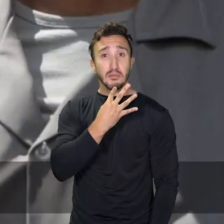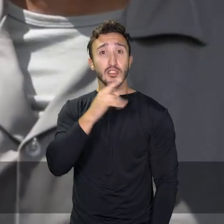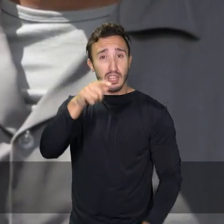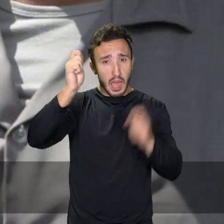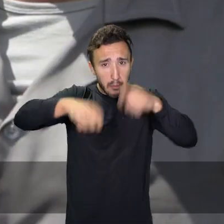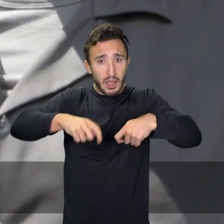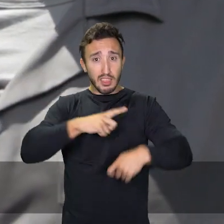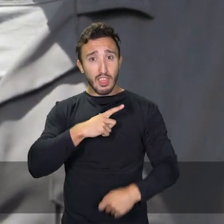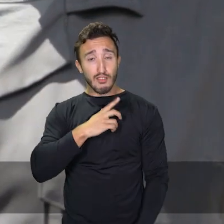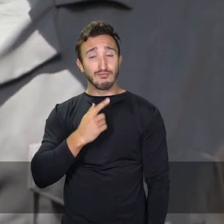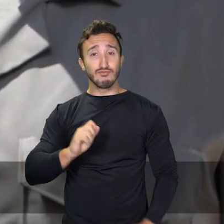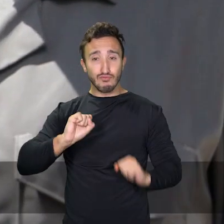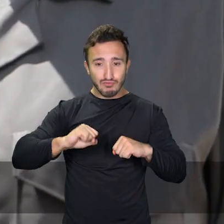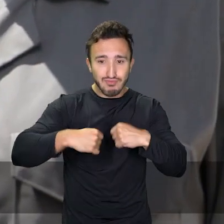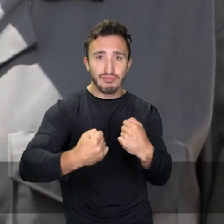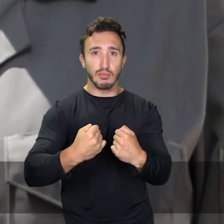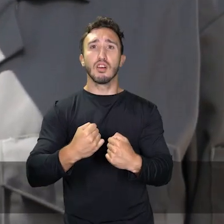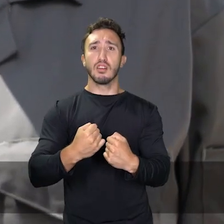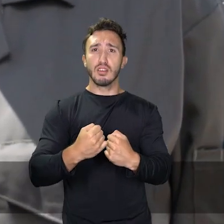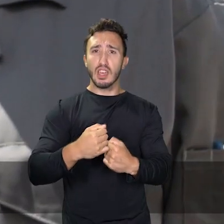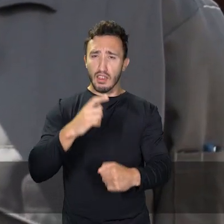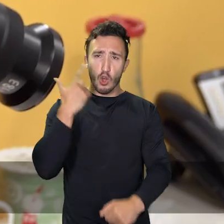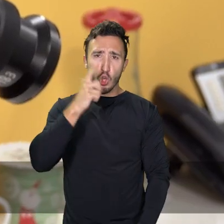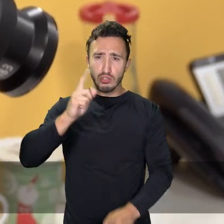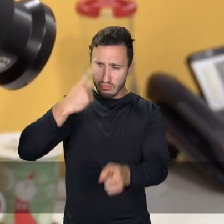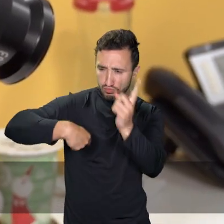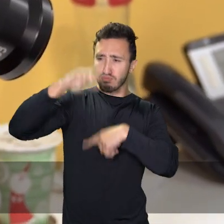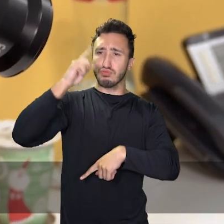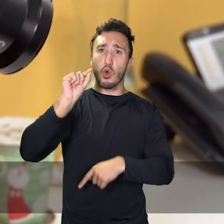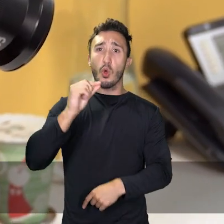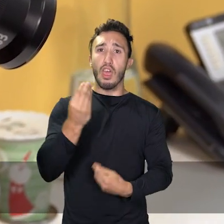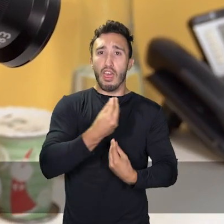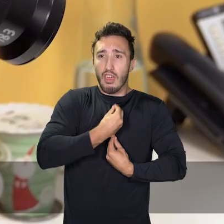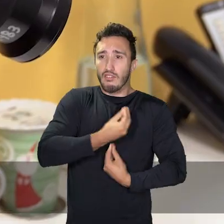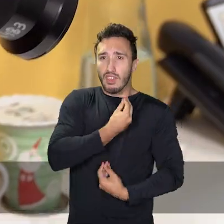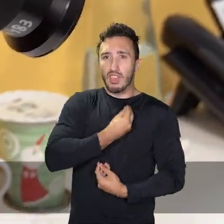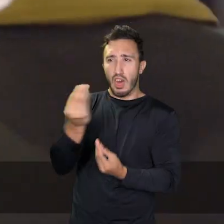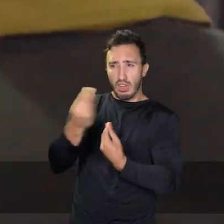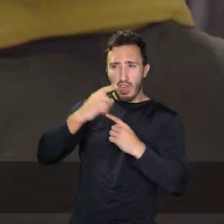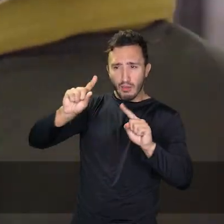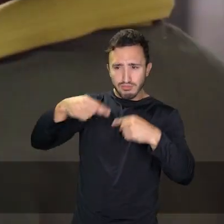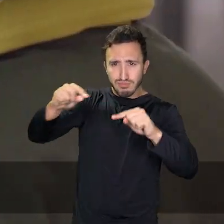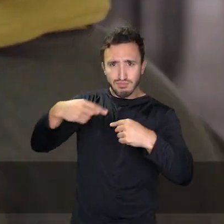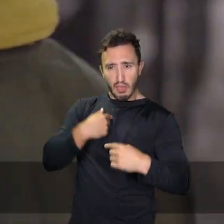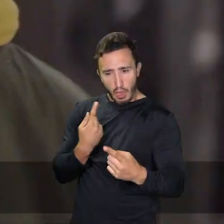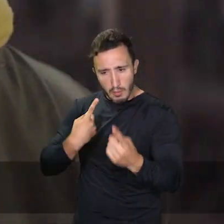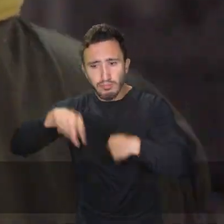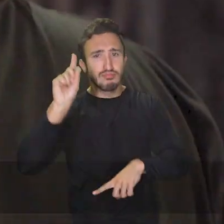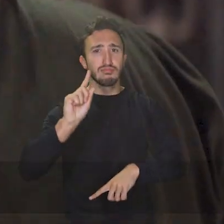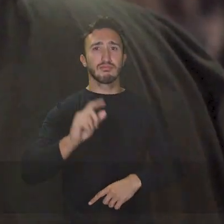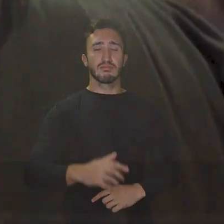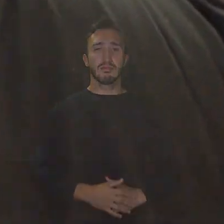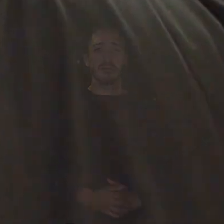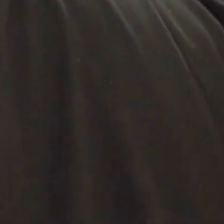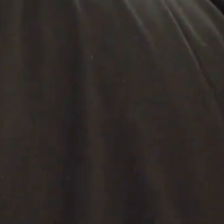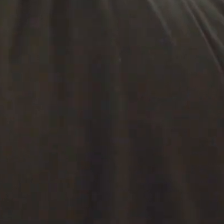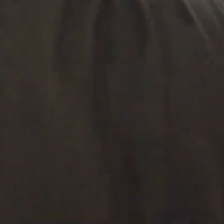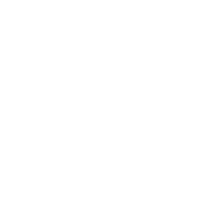conhecimento, você tem capacidade, você tem força de vontade e superar os obstáculos que a vida pode oferecer.